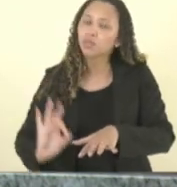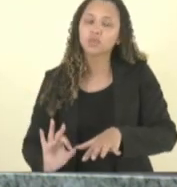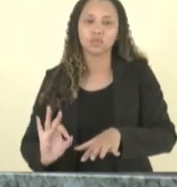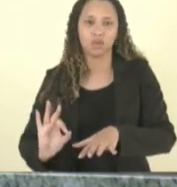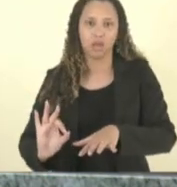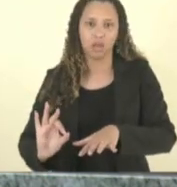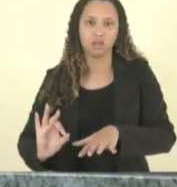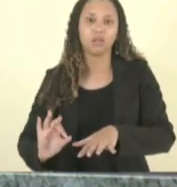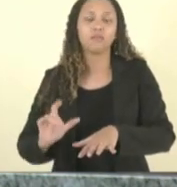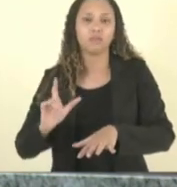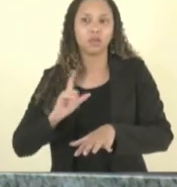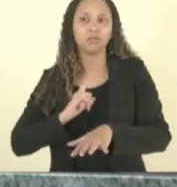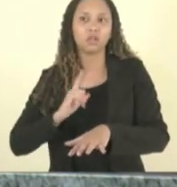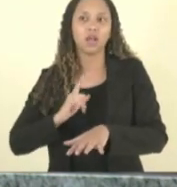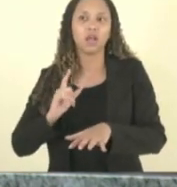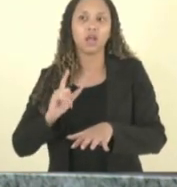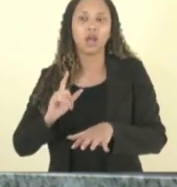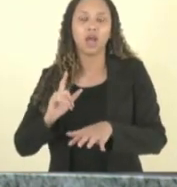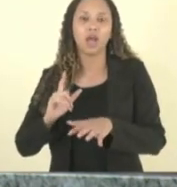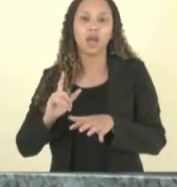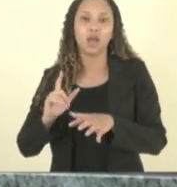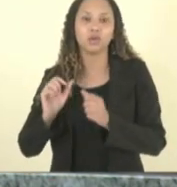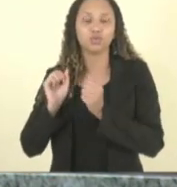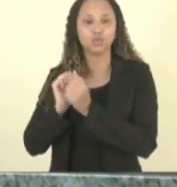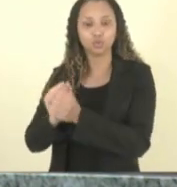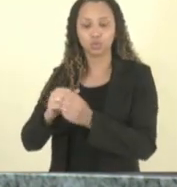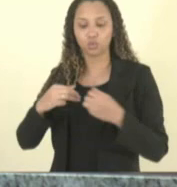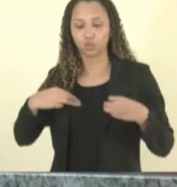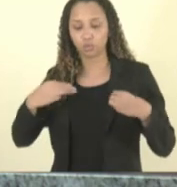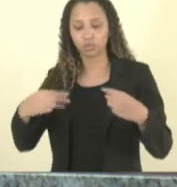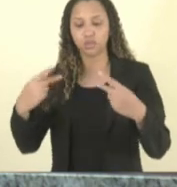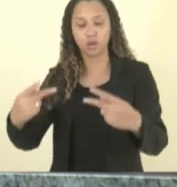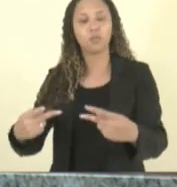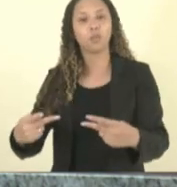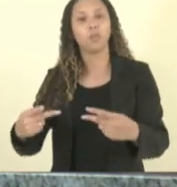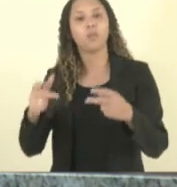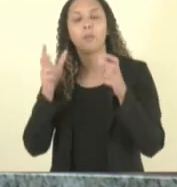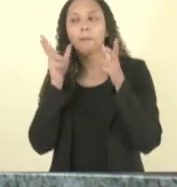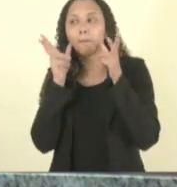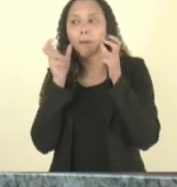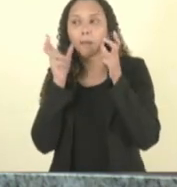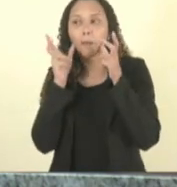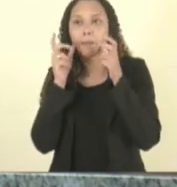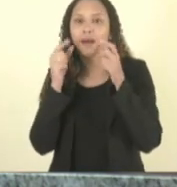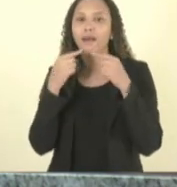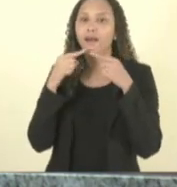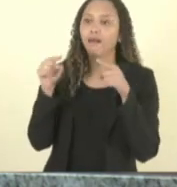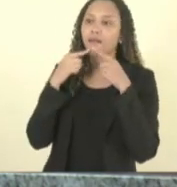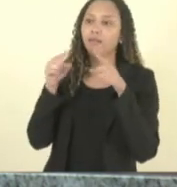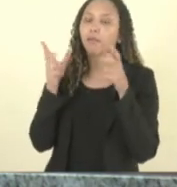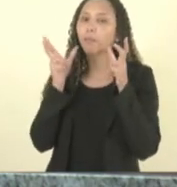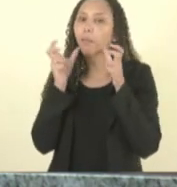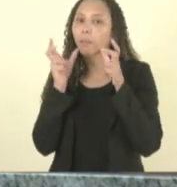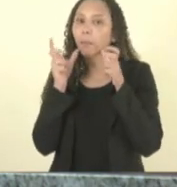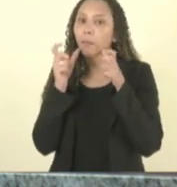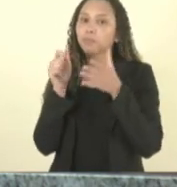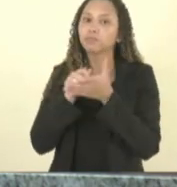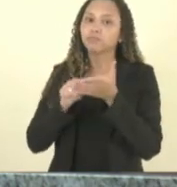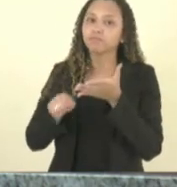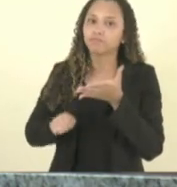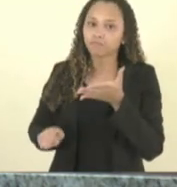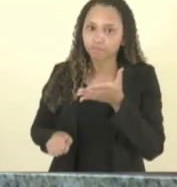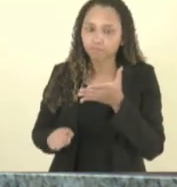que aí o braço direito do ministério público para ouvir as reclamações agora mesmo finalizando